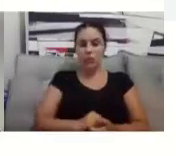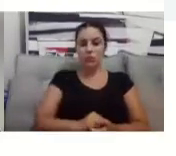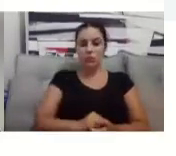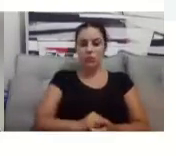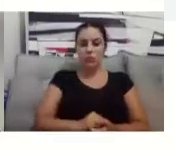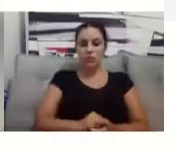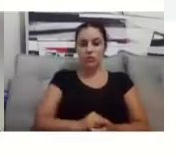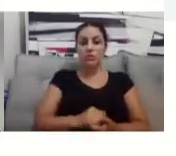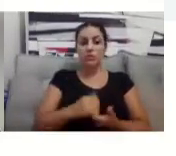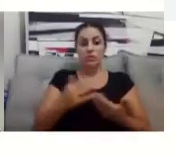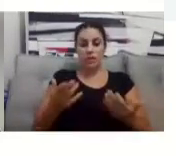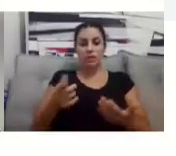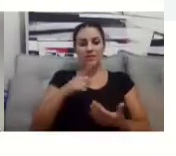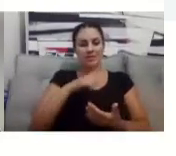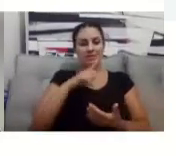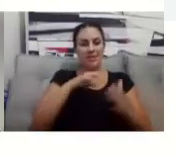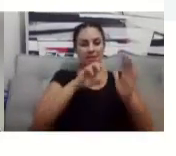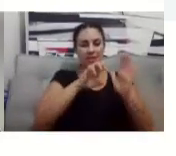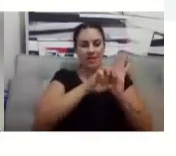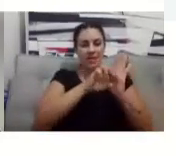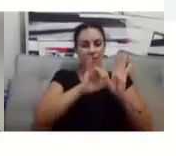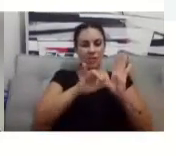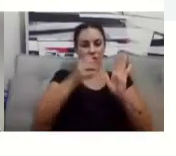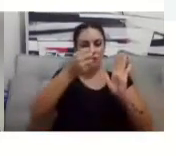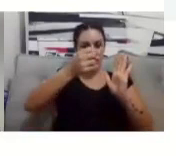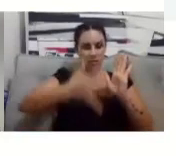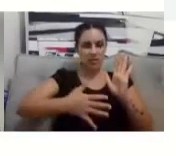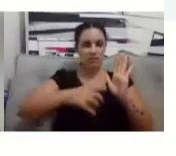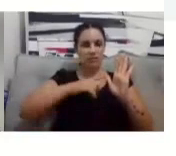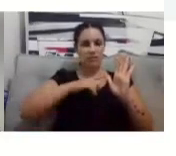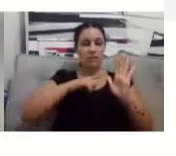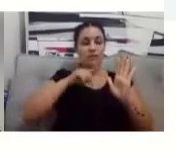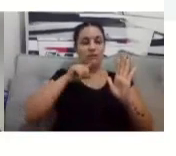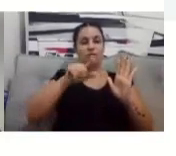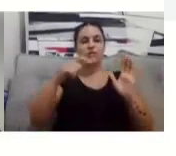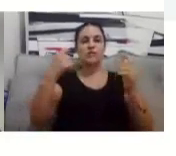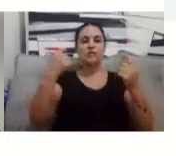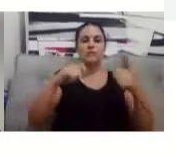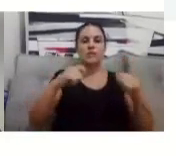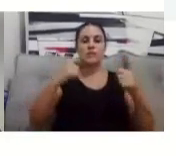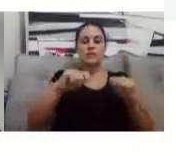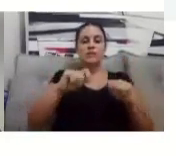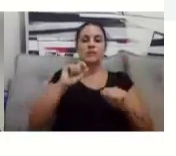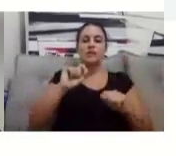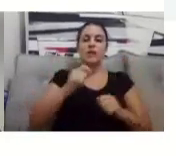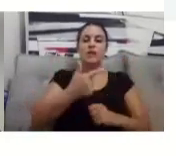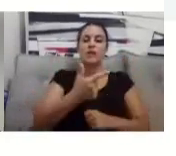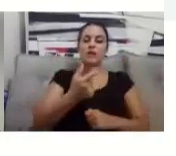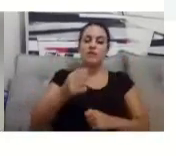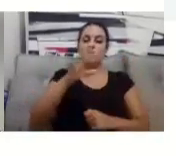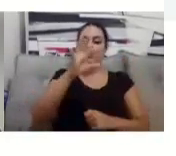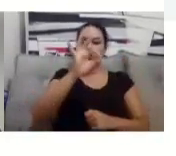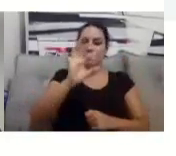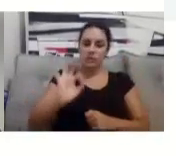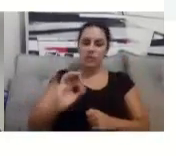também no edital de vocês, vocês têm que cumprir esses 20%, a aula é oferecida de segunda a sábado,